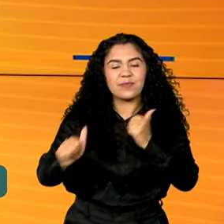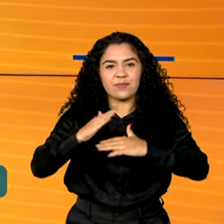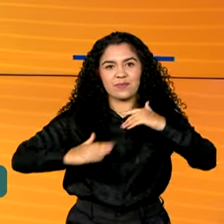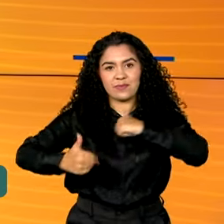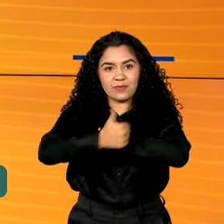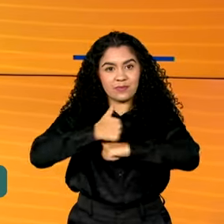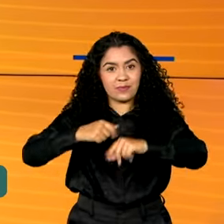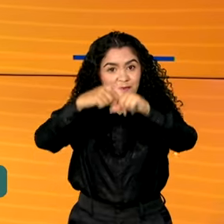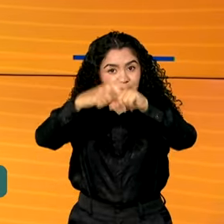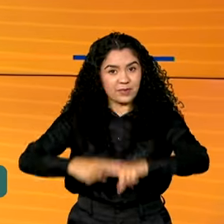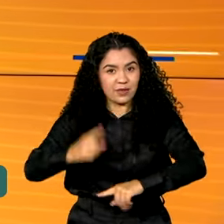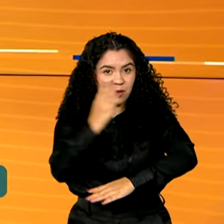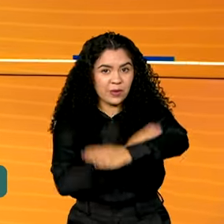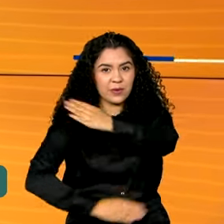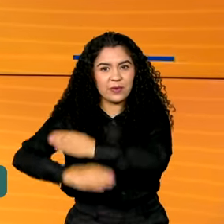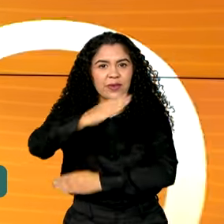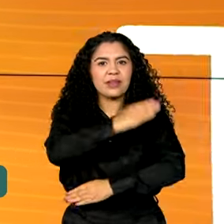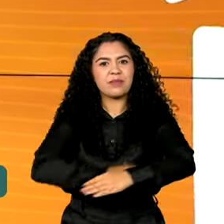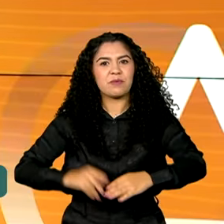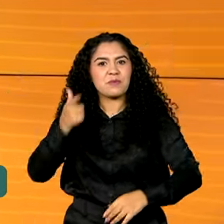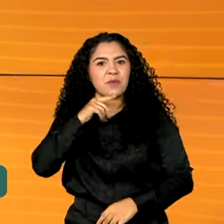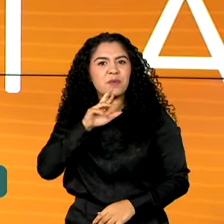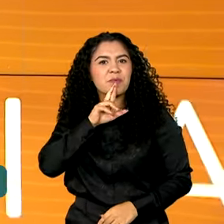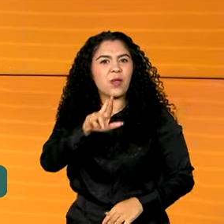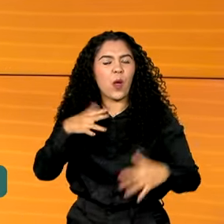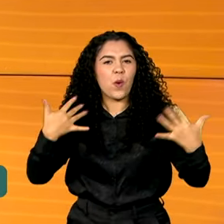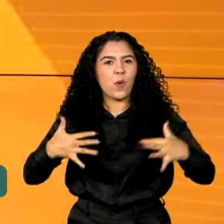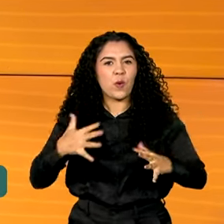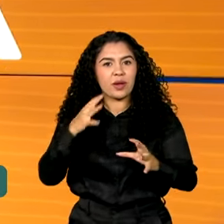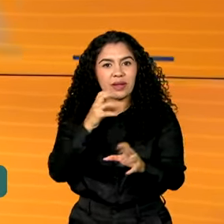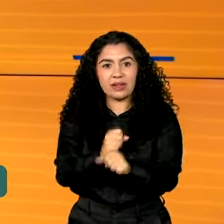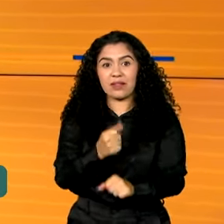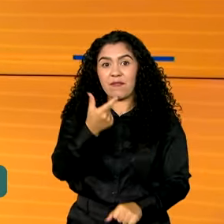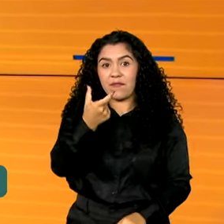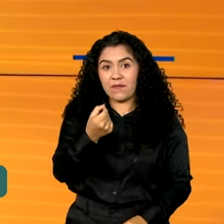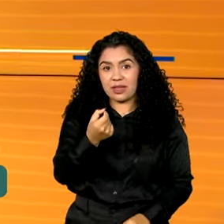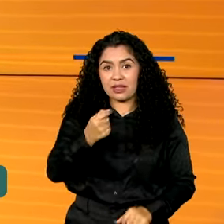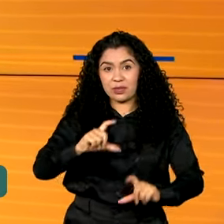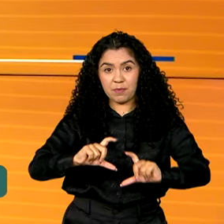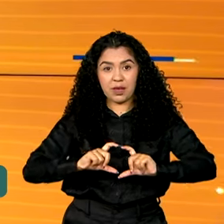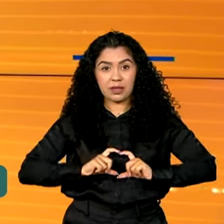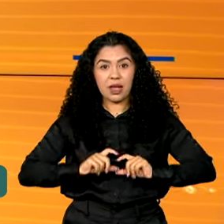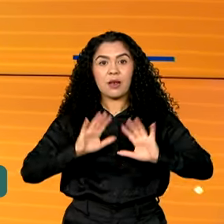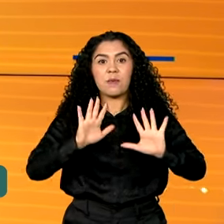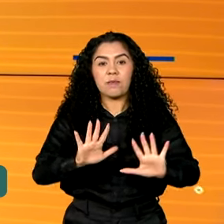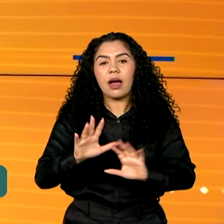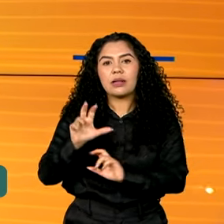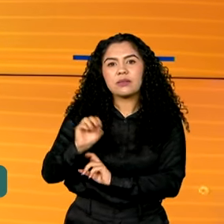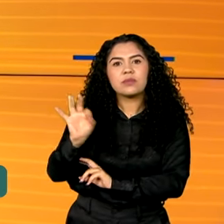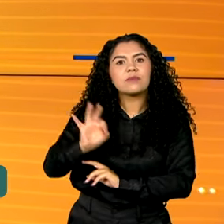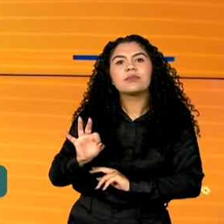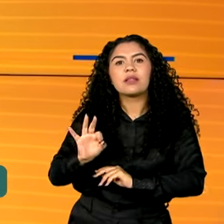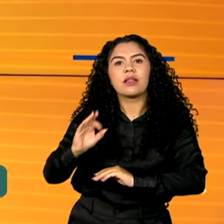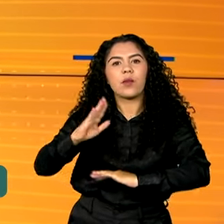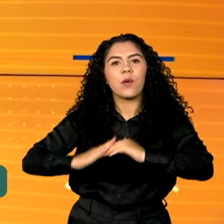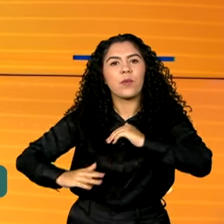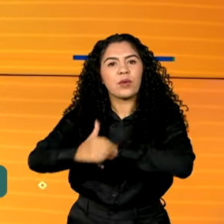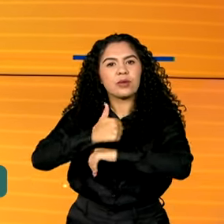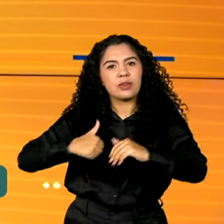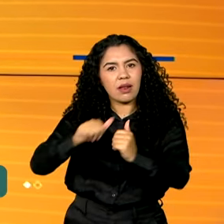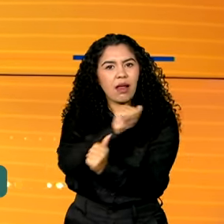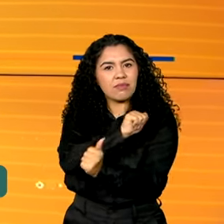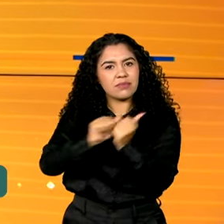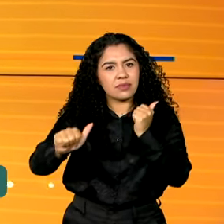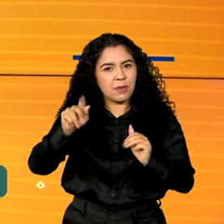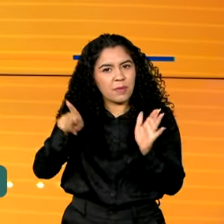Olimpíadas, o Brasil também fez bonito. Foram 20 medalhas e mais da metade conquistada por atletas militares